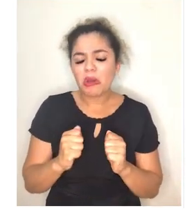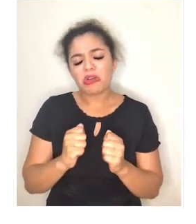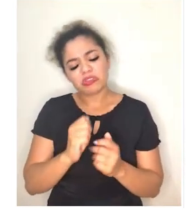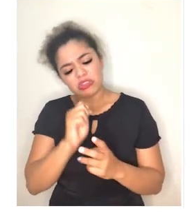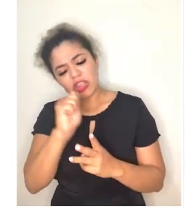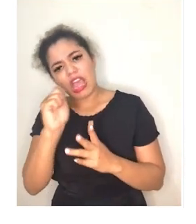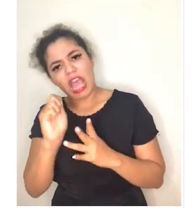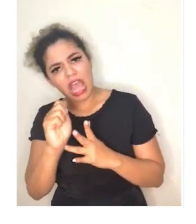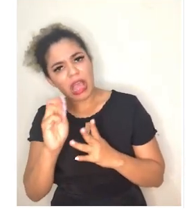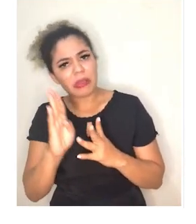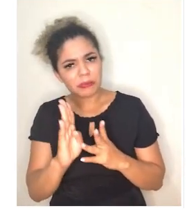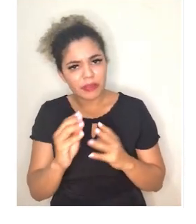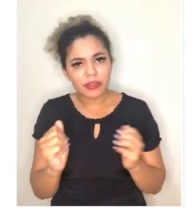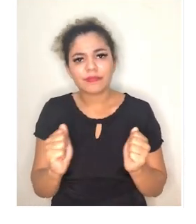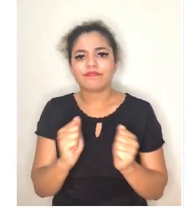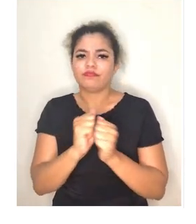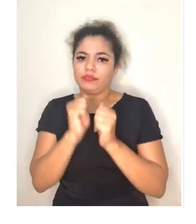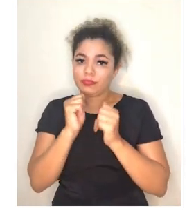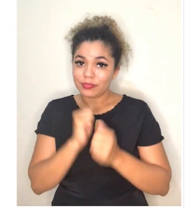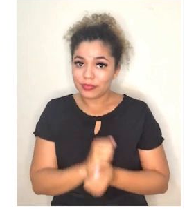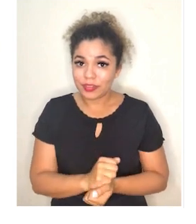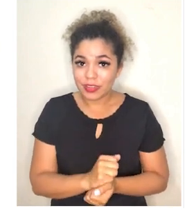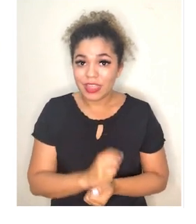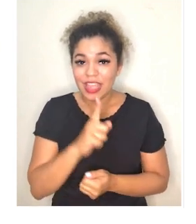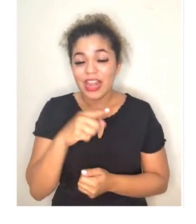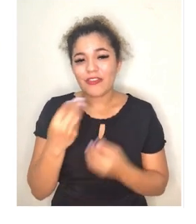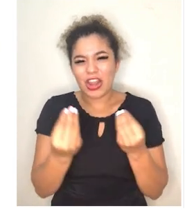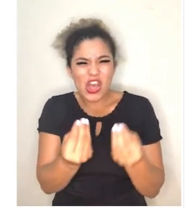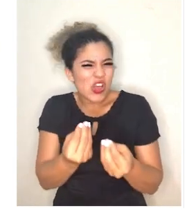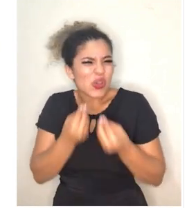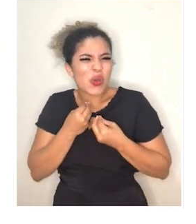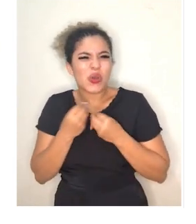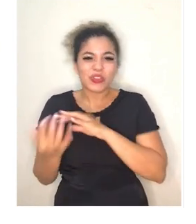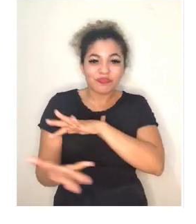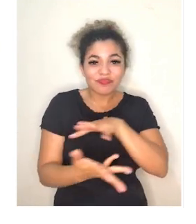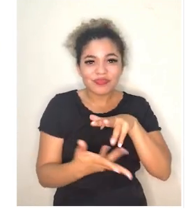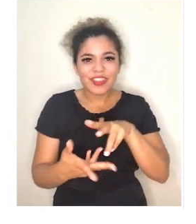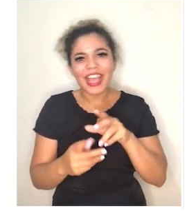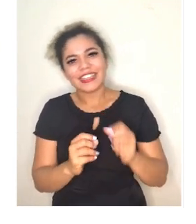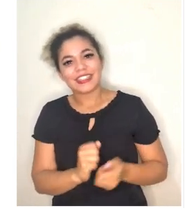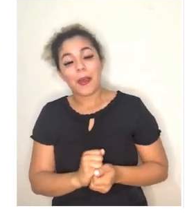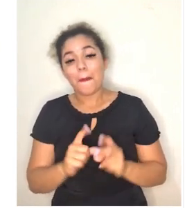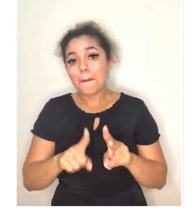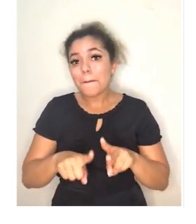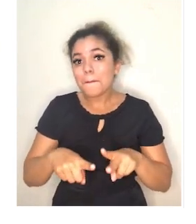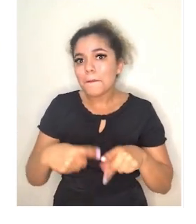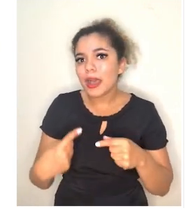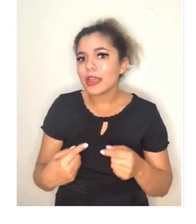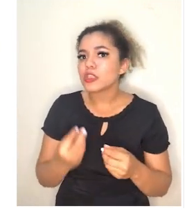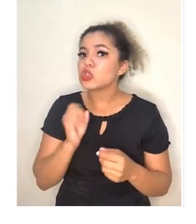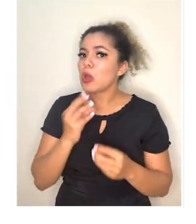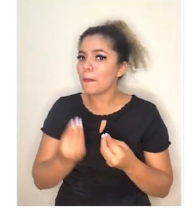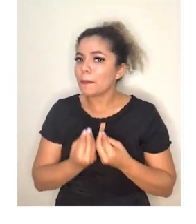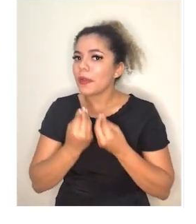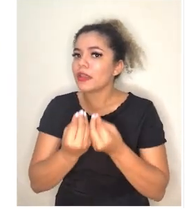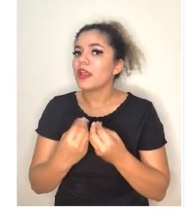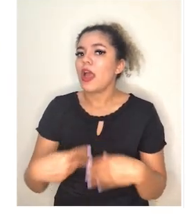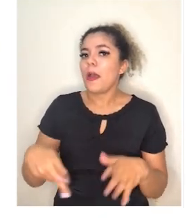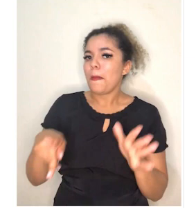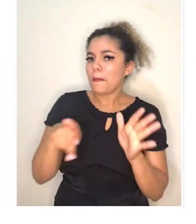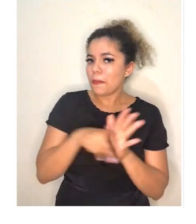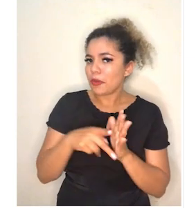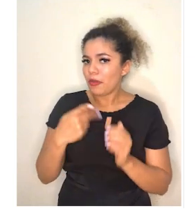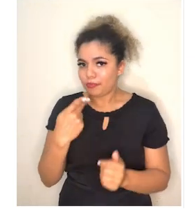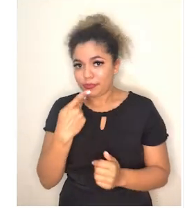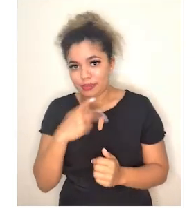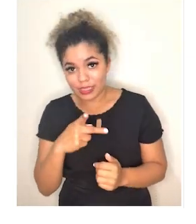hemácias, sendo considerado o receptor universal, mas só pode ser doado para outros de